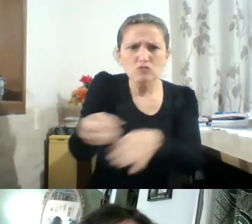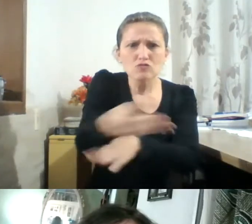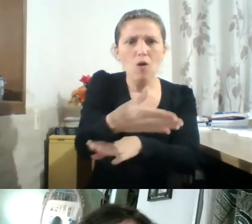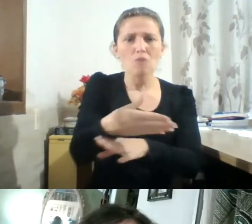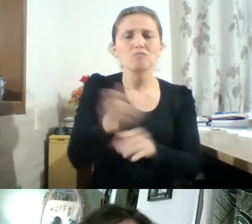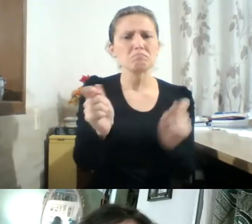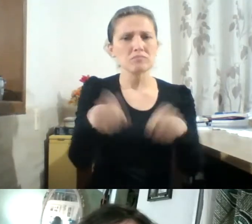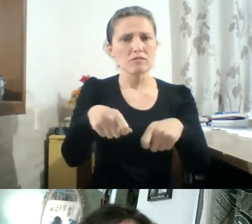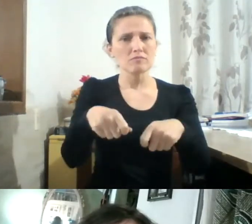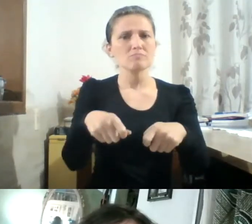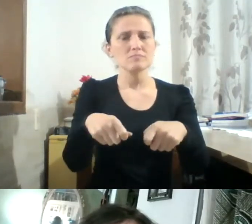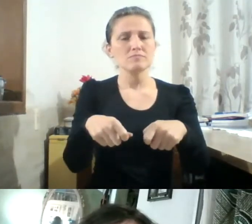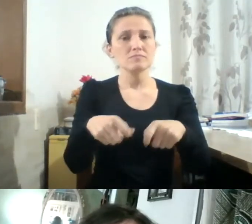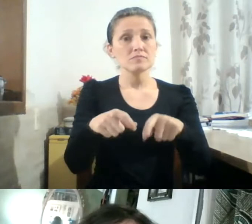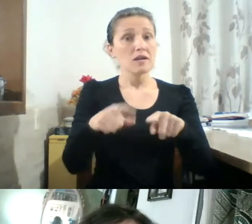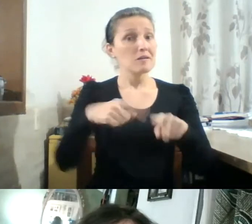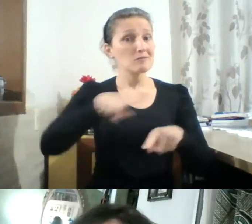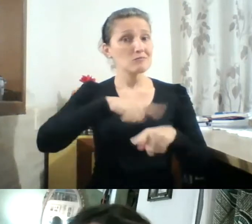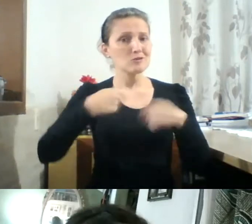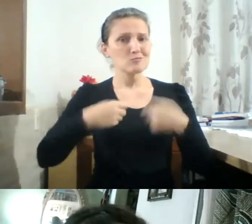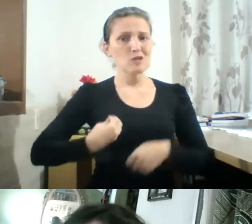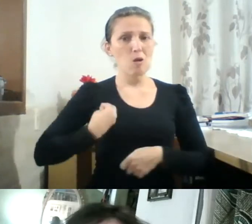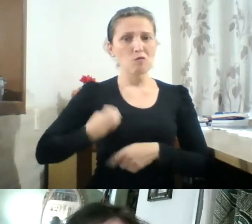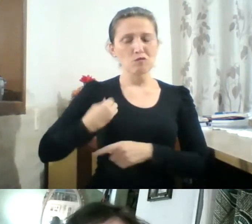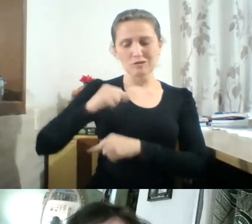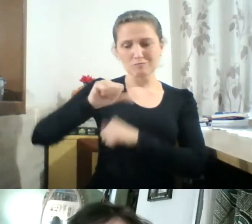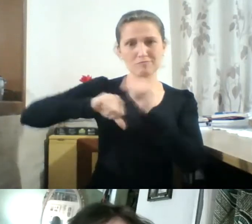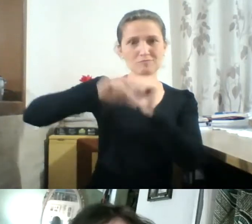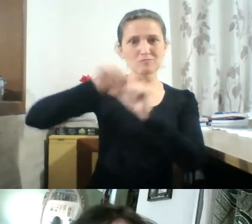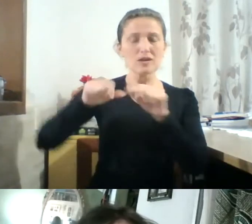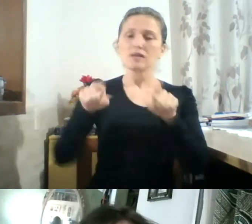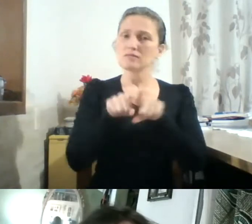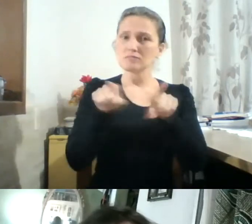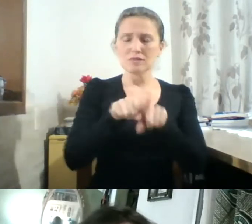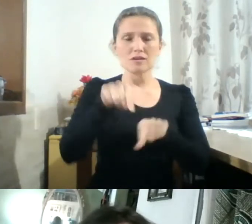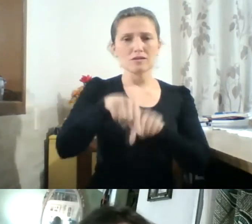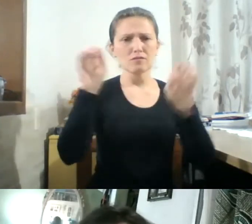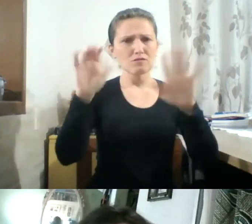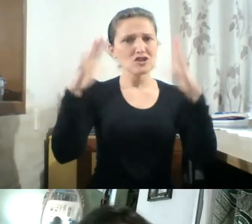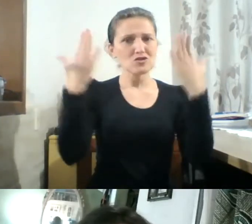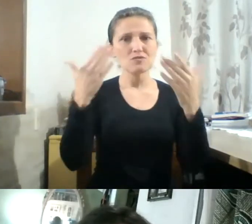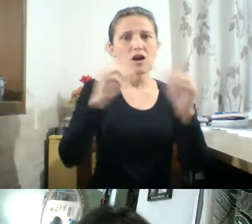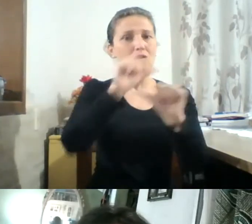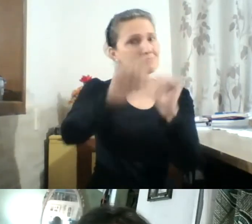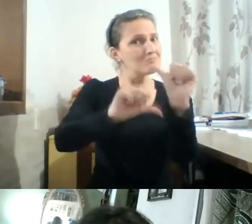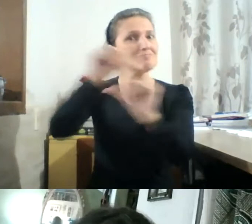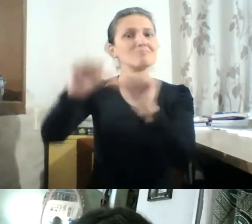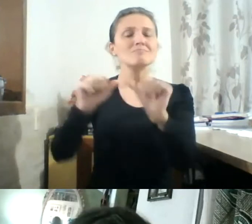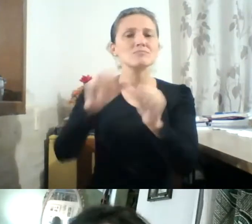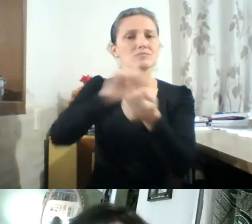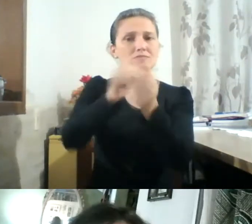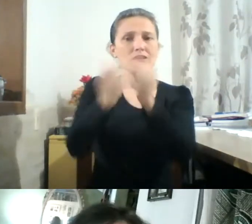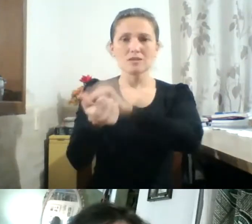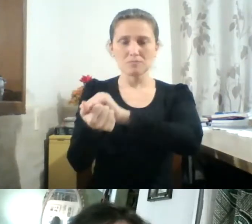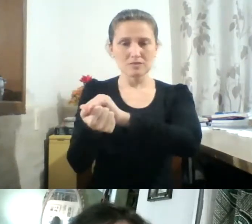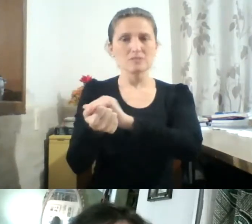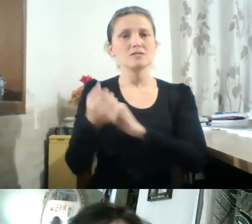Mesmo tendo que se reinventar, o festival não perde sua essência em trazer um conteúdo de qualidade relevante para o aprimoramento